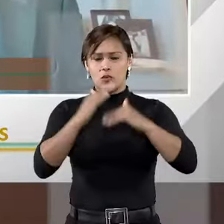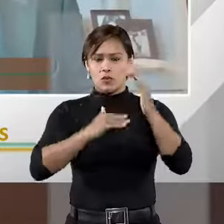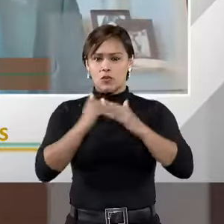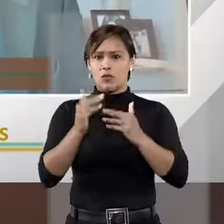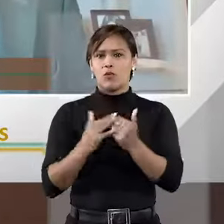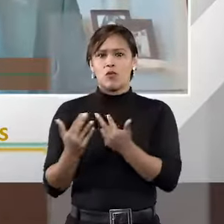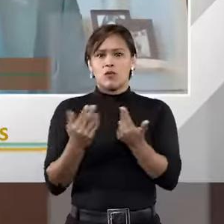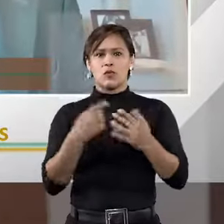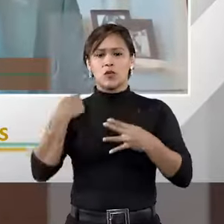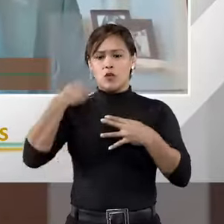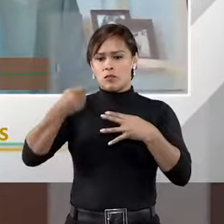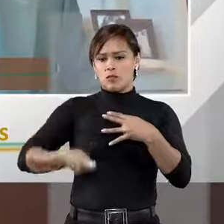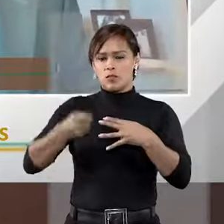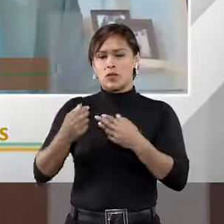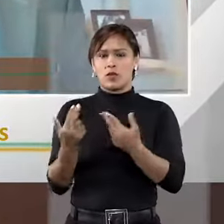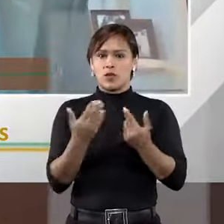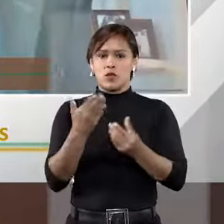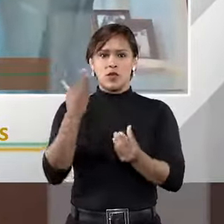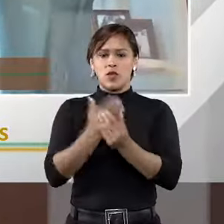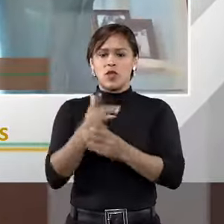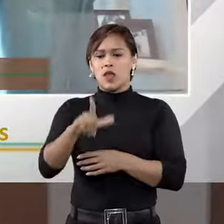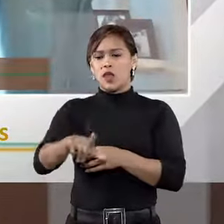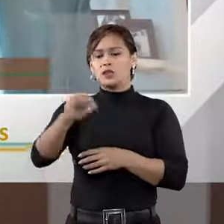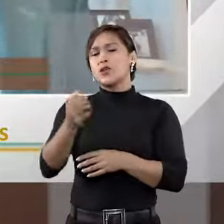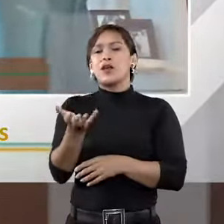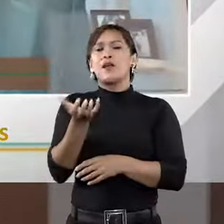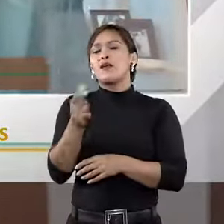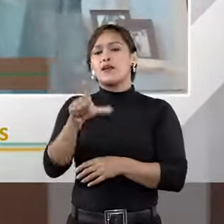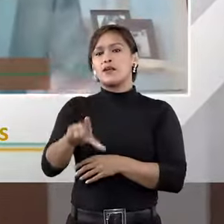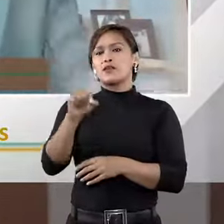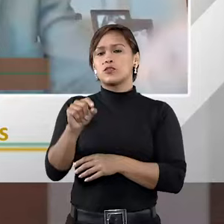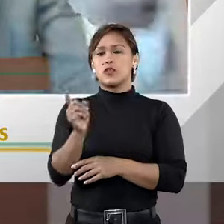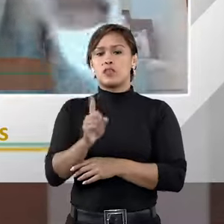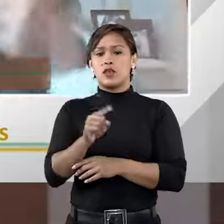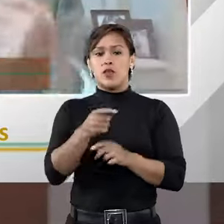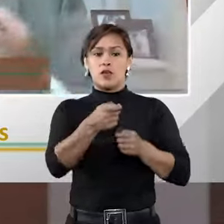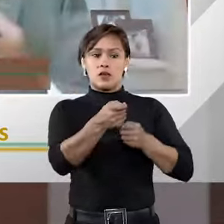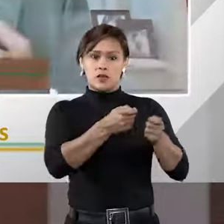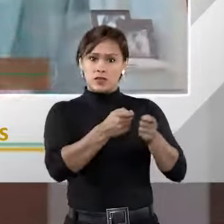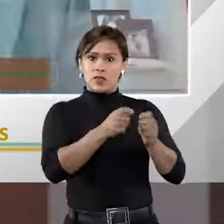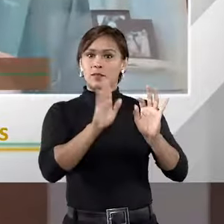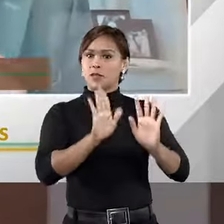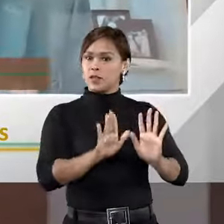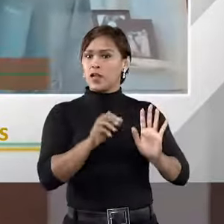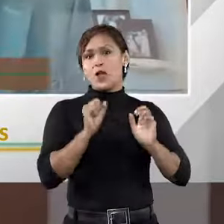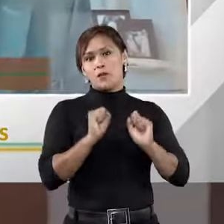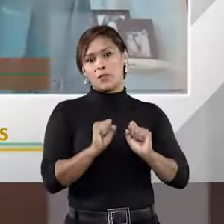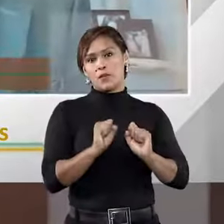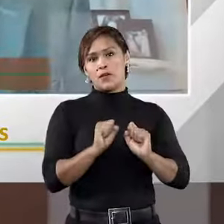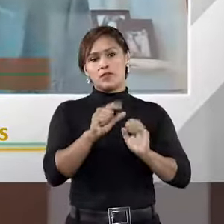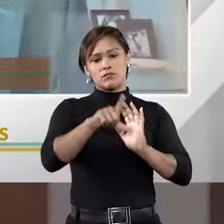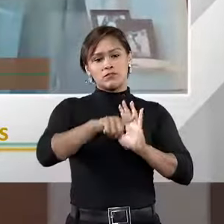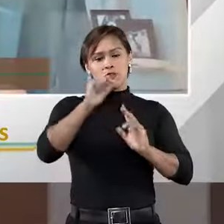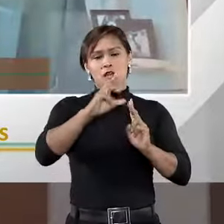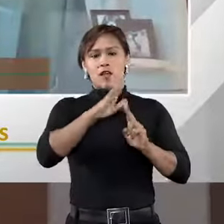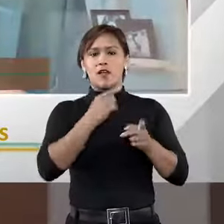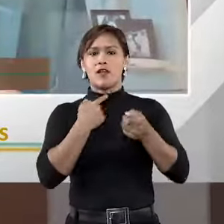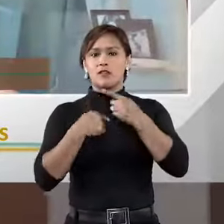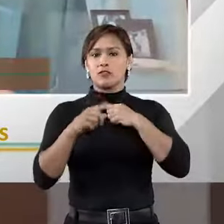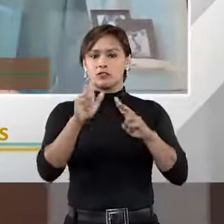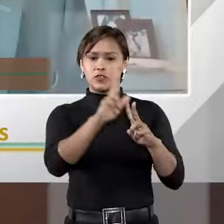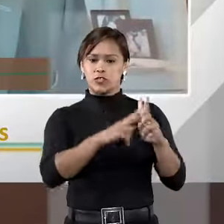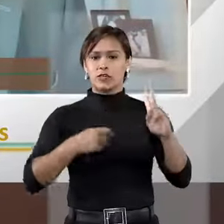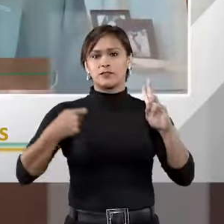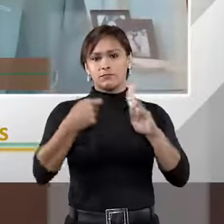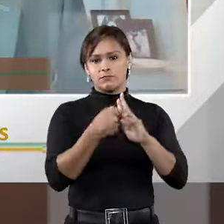para uma mesma causa. Eu não faço a escolha, quero esse juiz. Na arbitragem, eu posso fazer isso. No exercício da autonomia da vontade, é que se